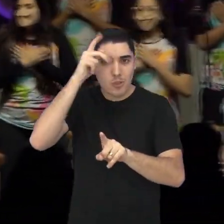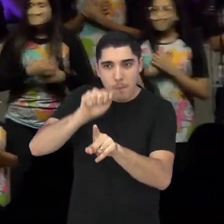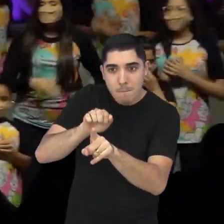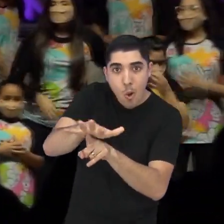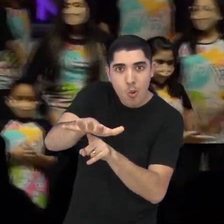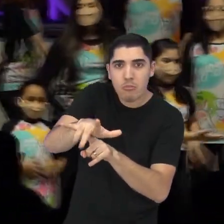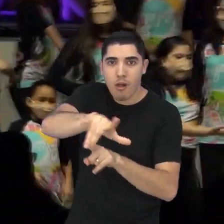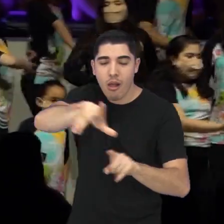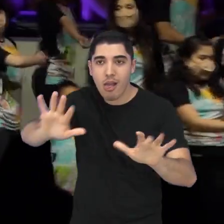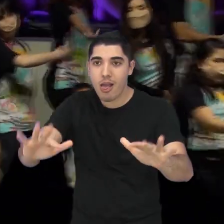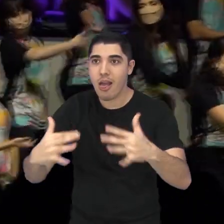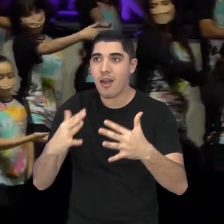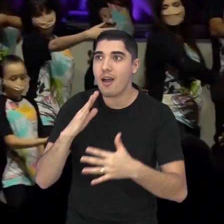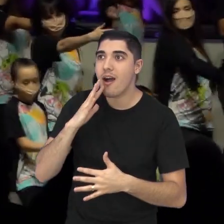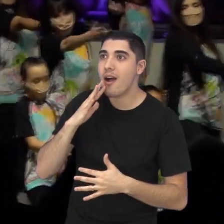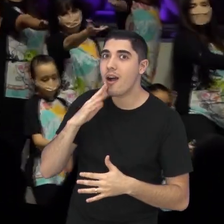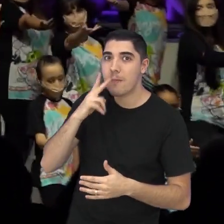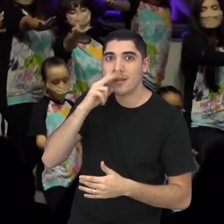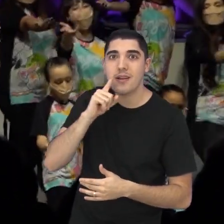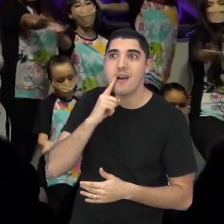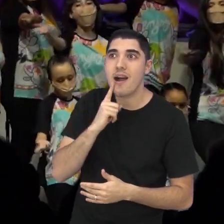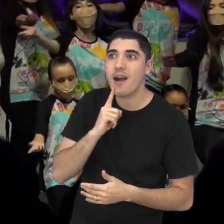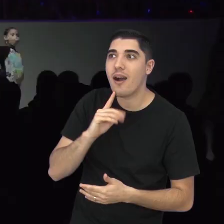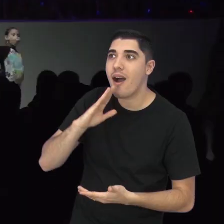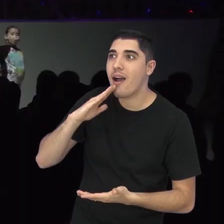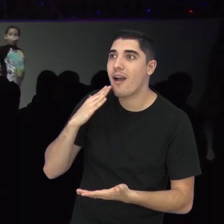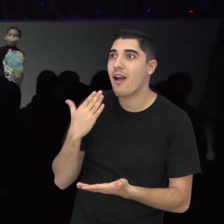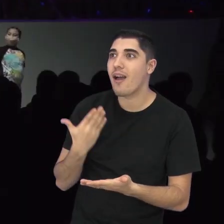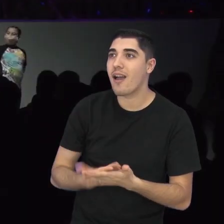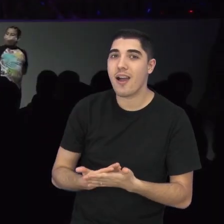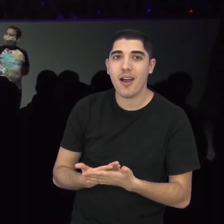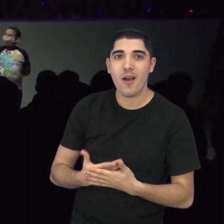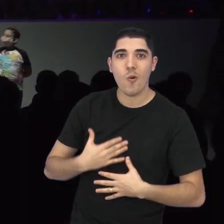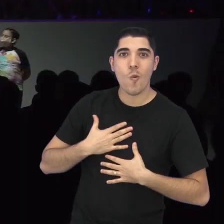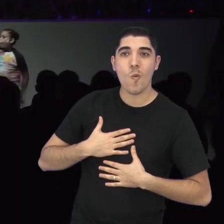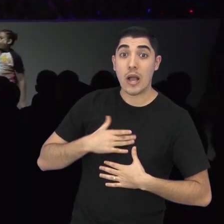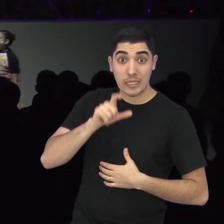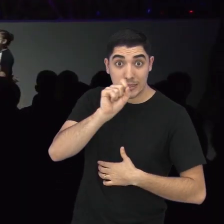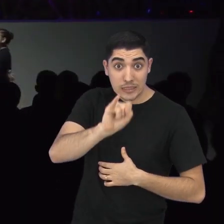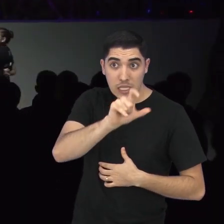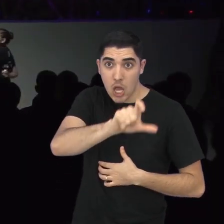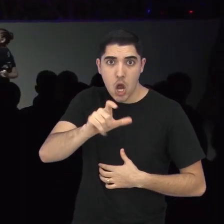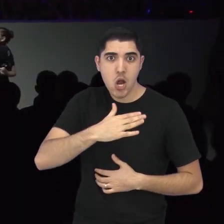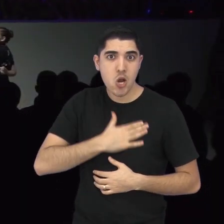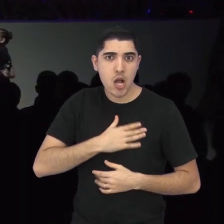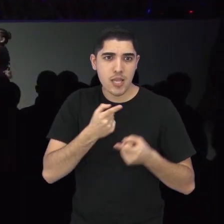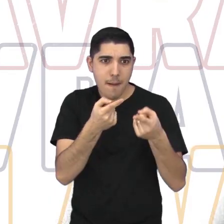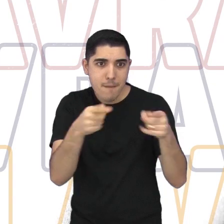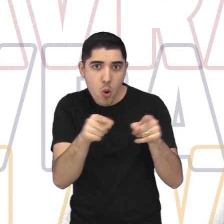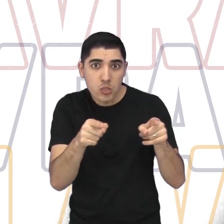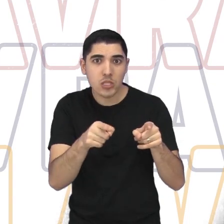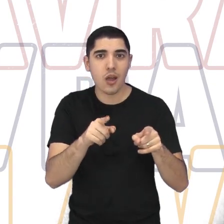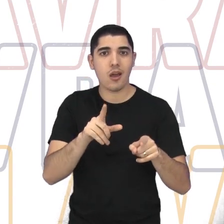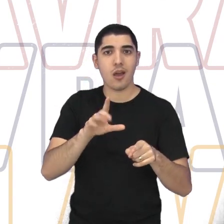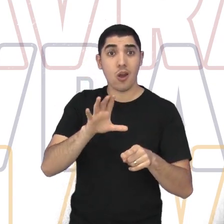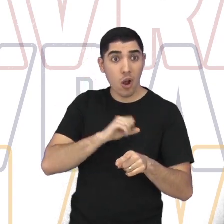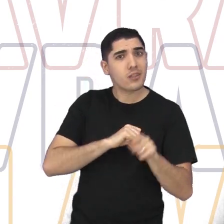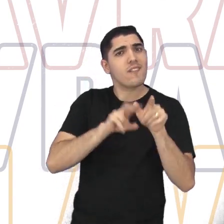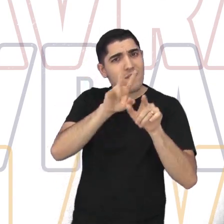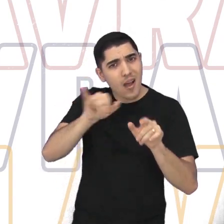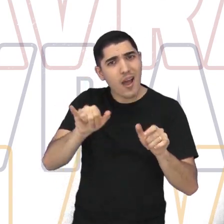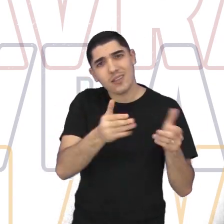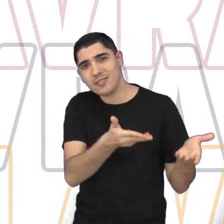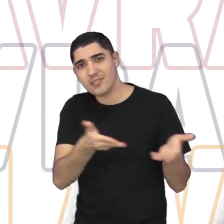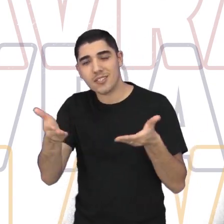coro, envolve a plateia. A plateia fica maravilhada de vez. Se gosta de cantar,